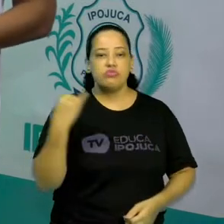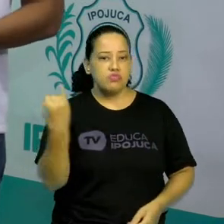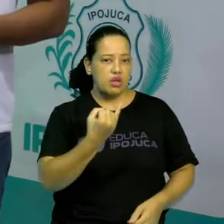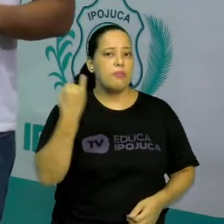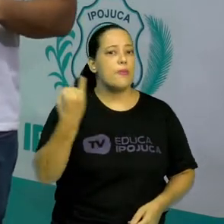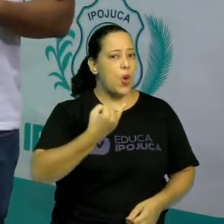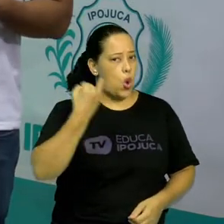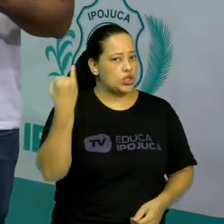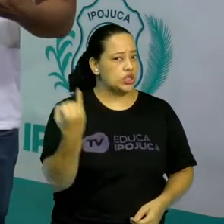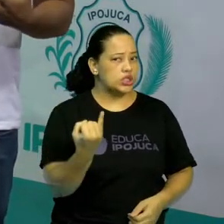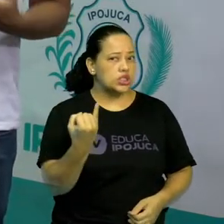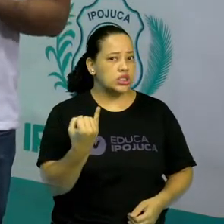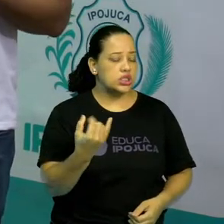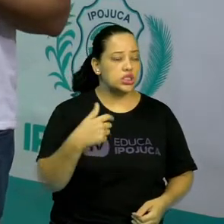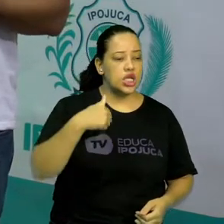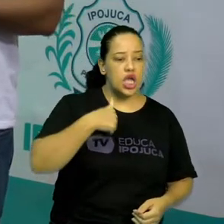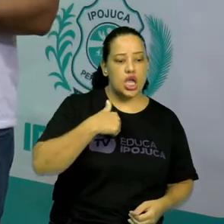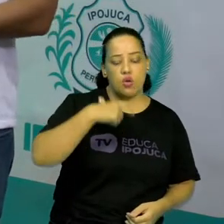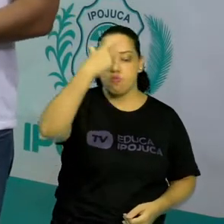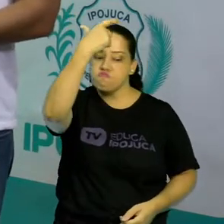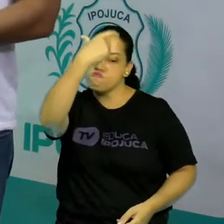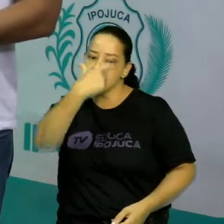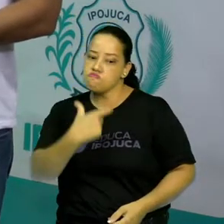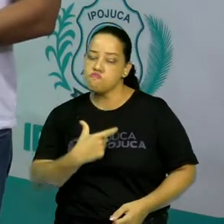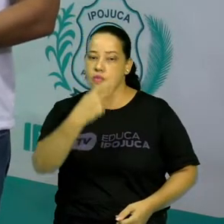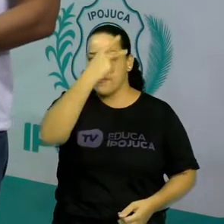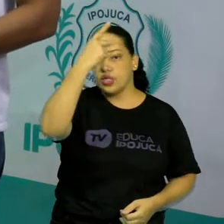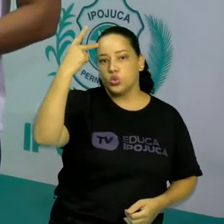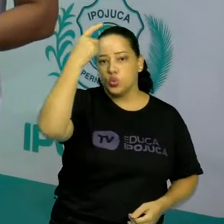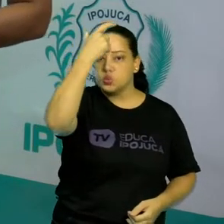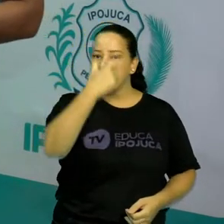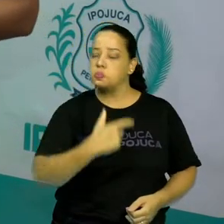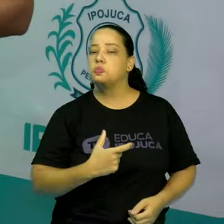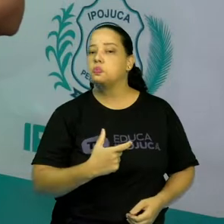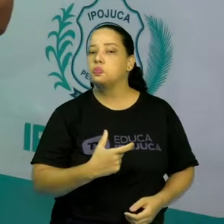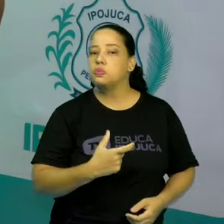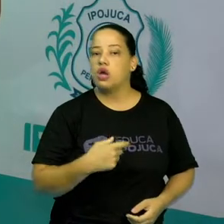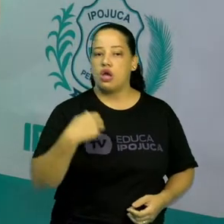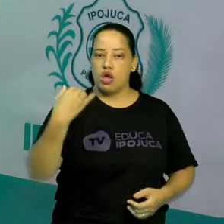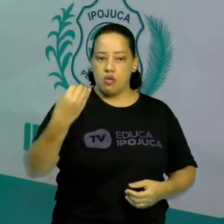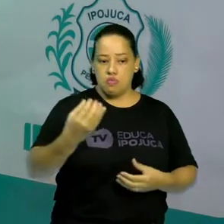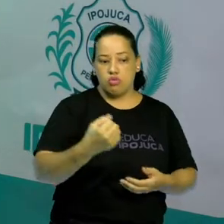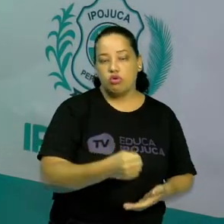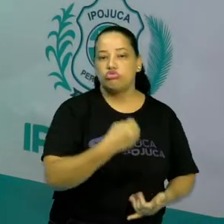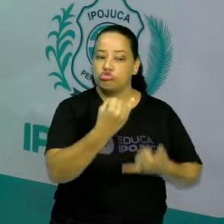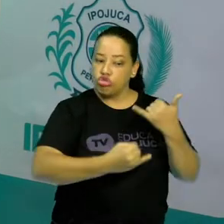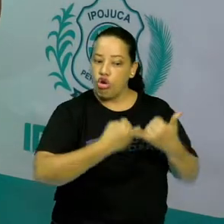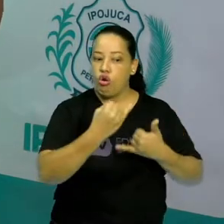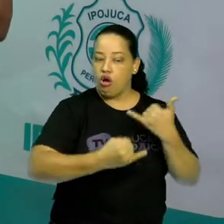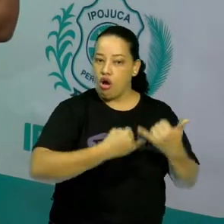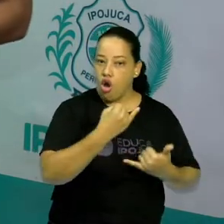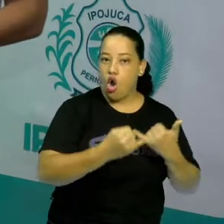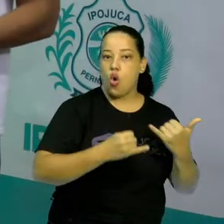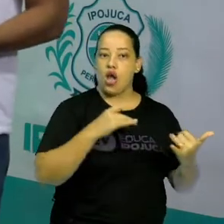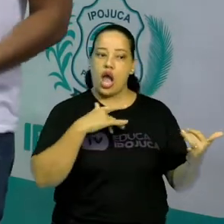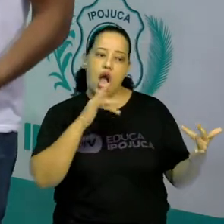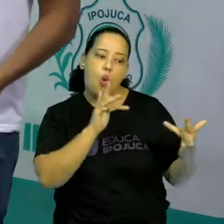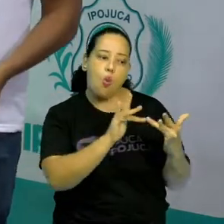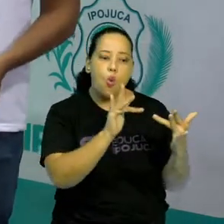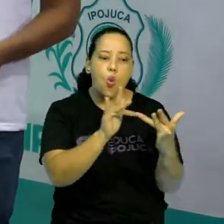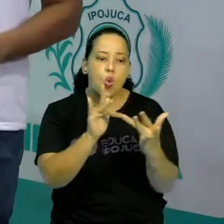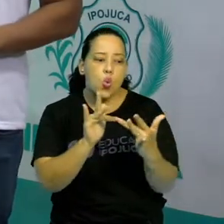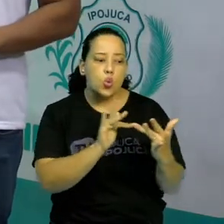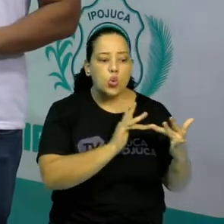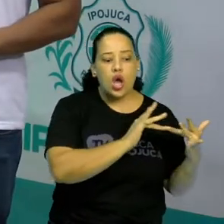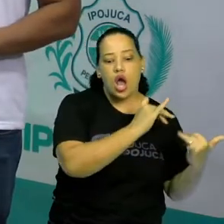importância do jogo? Para a formação da nossa personalidade, já que temos contato com o jogo, com a brincadeira,